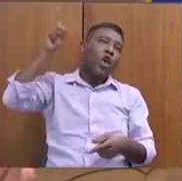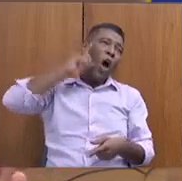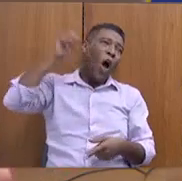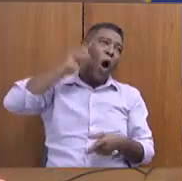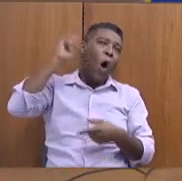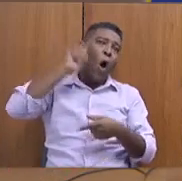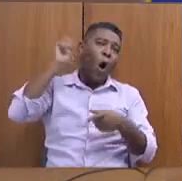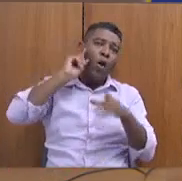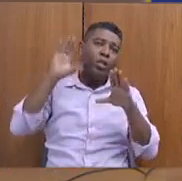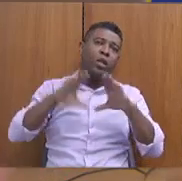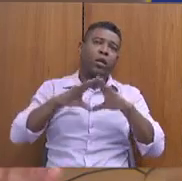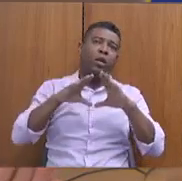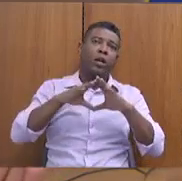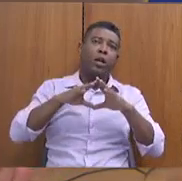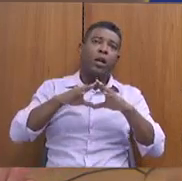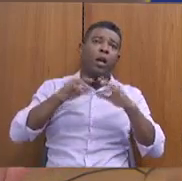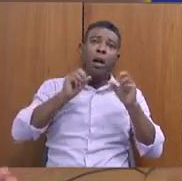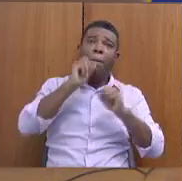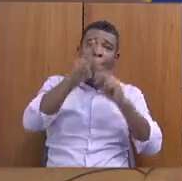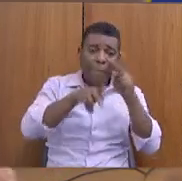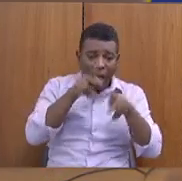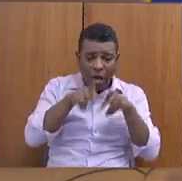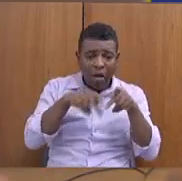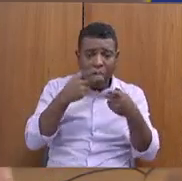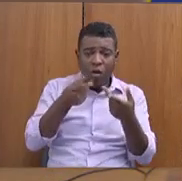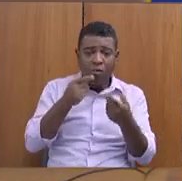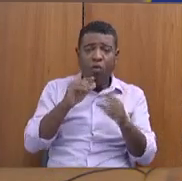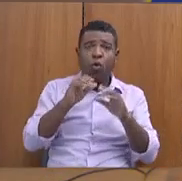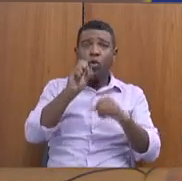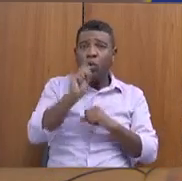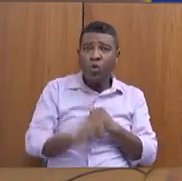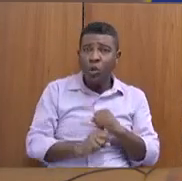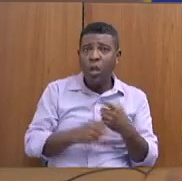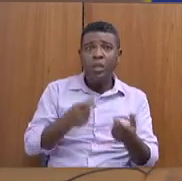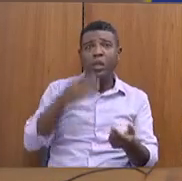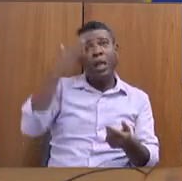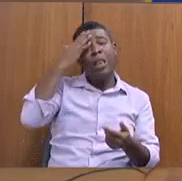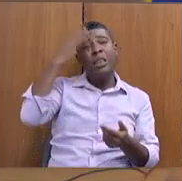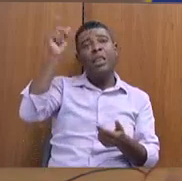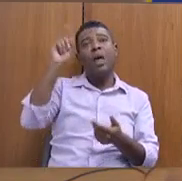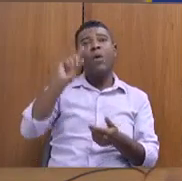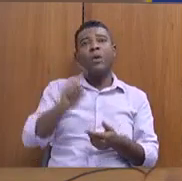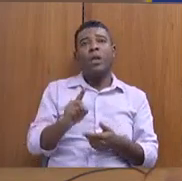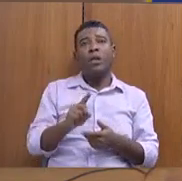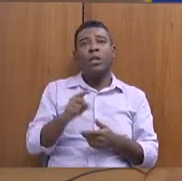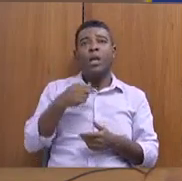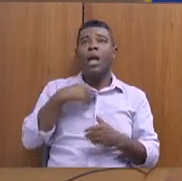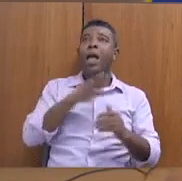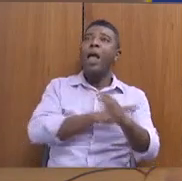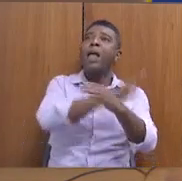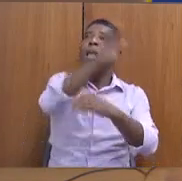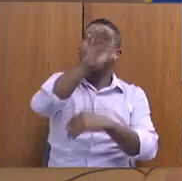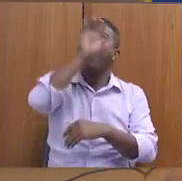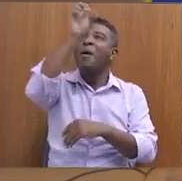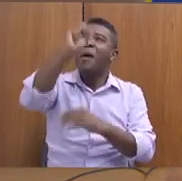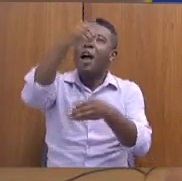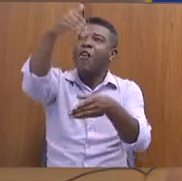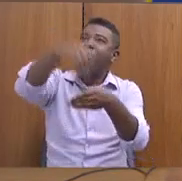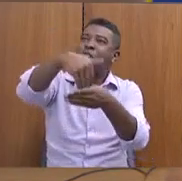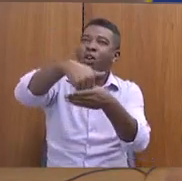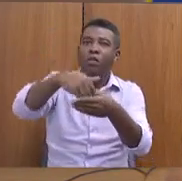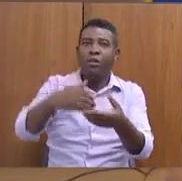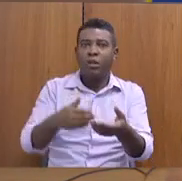sulistas parecem que não entendem. O norte não é só um lugar para ir lá buscar voto. O povo que me elegeu